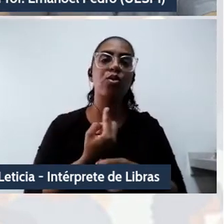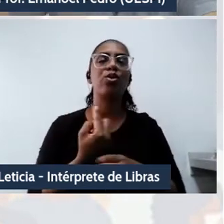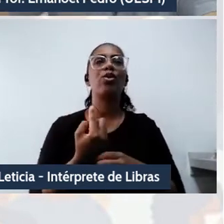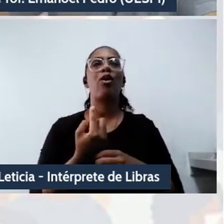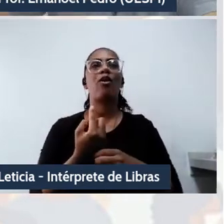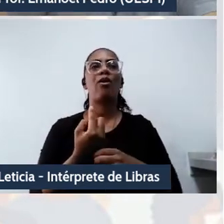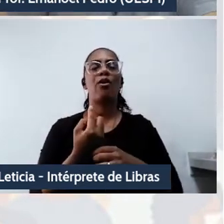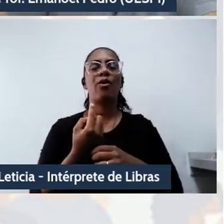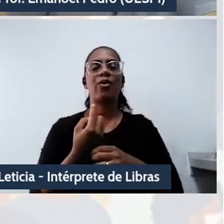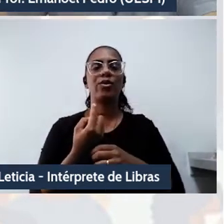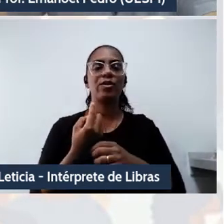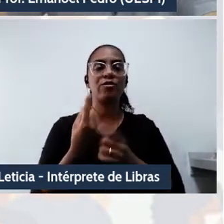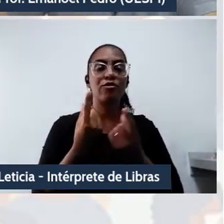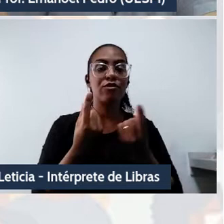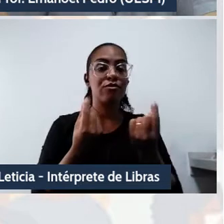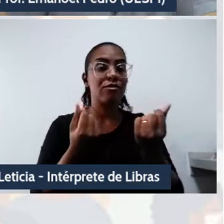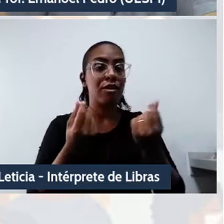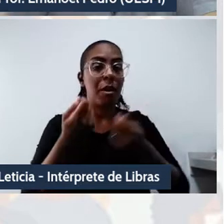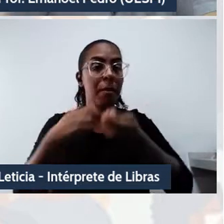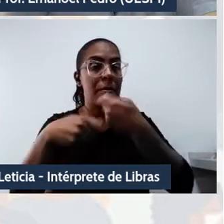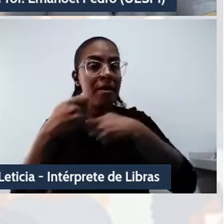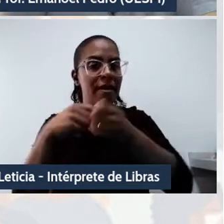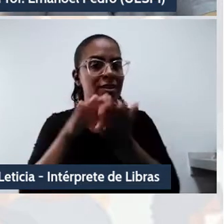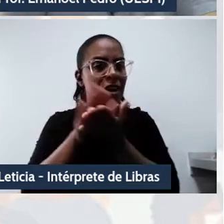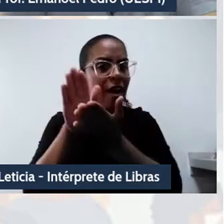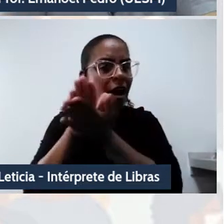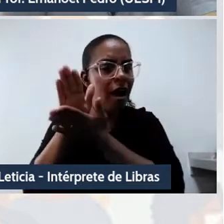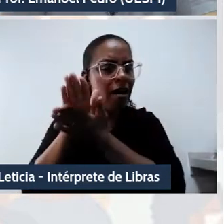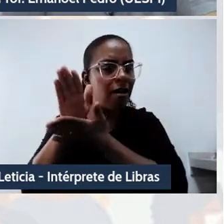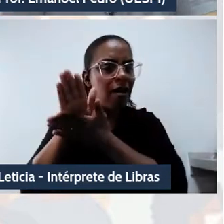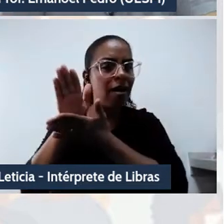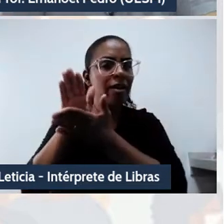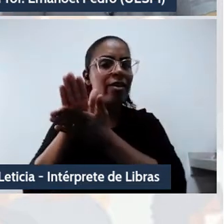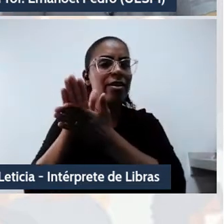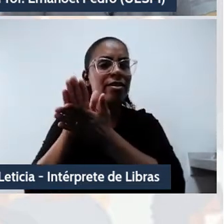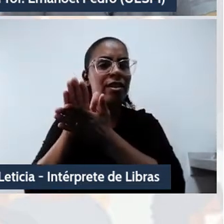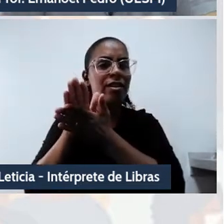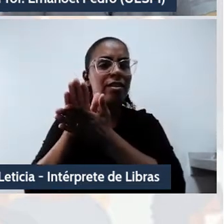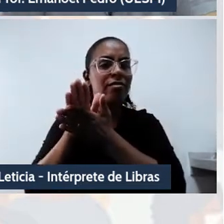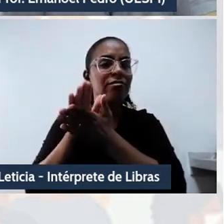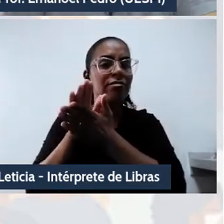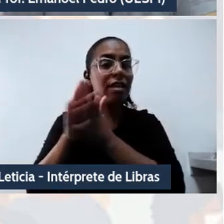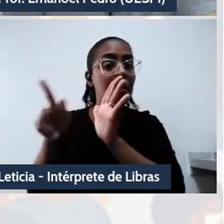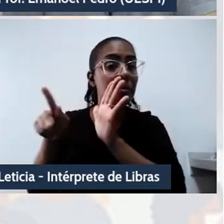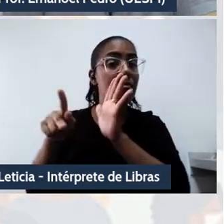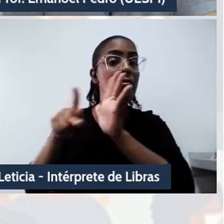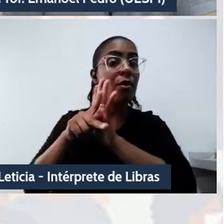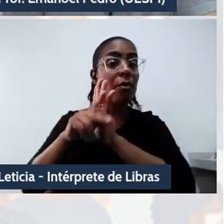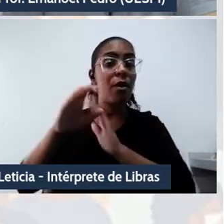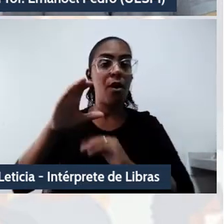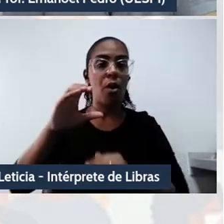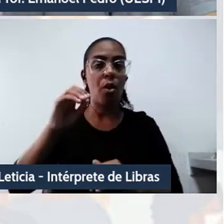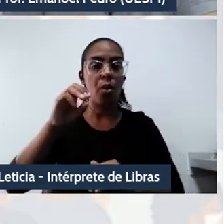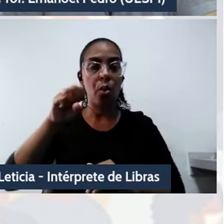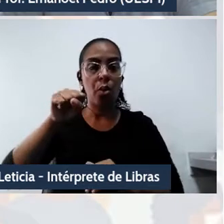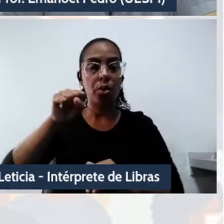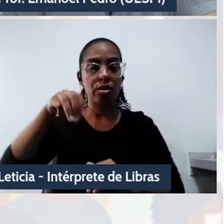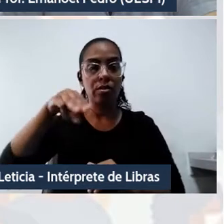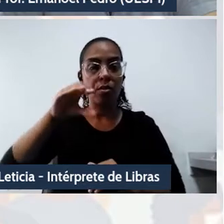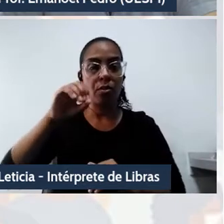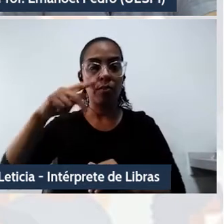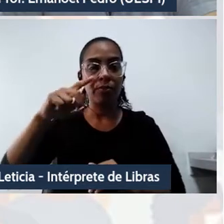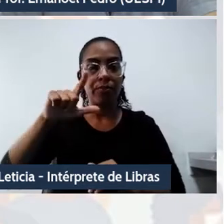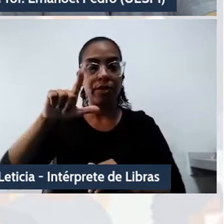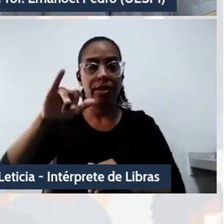mercadológicas, consumistas e homogeneizantes da sua cosmopolítica e, deste modo, criar